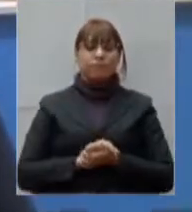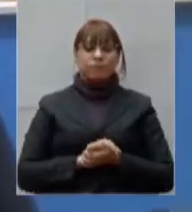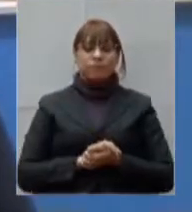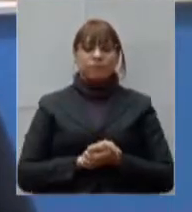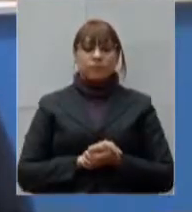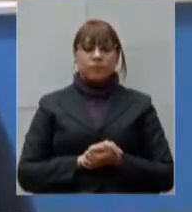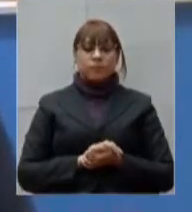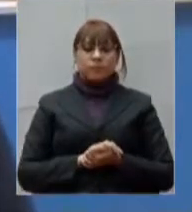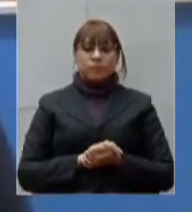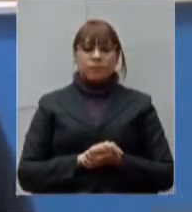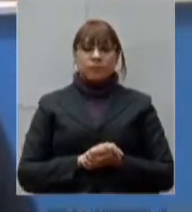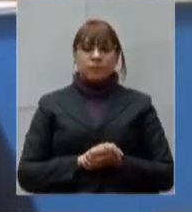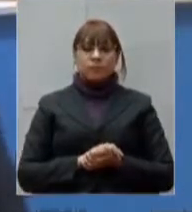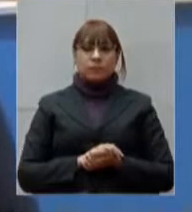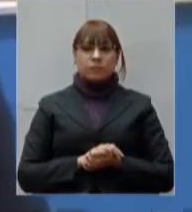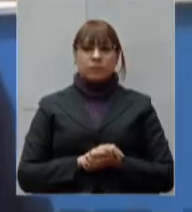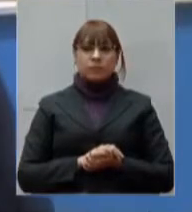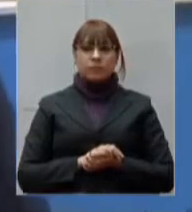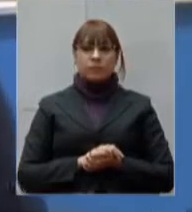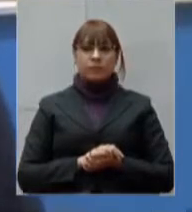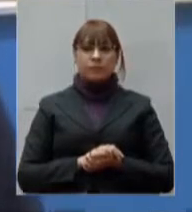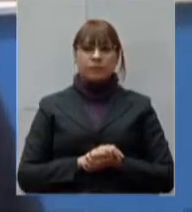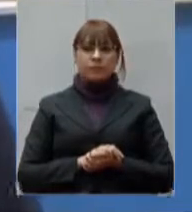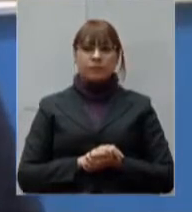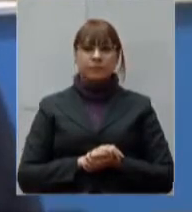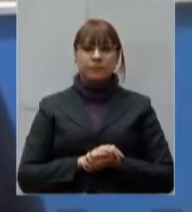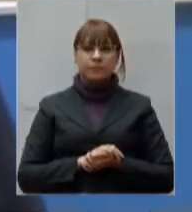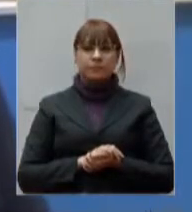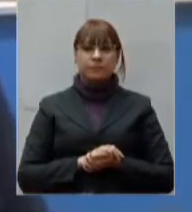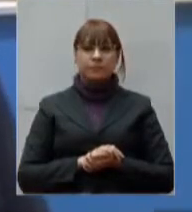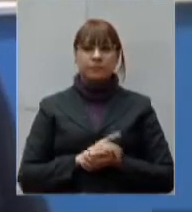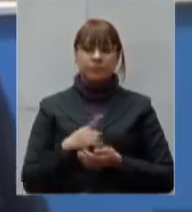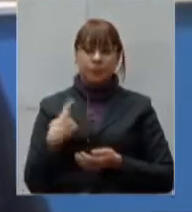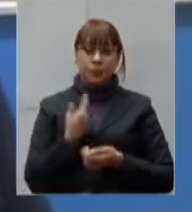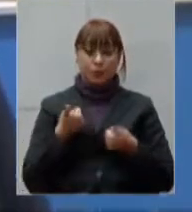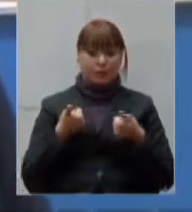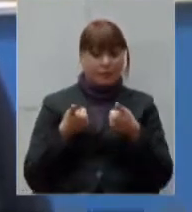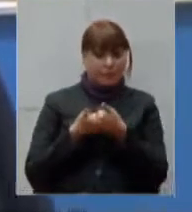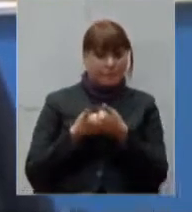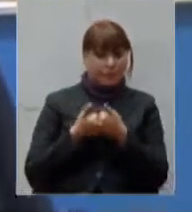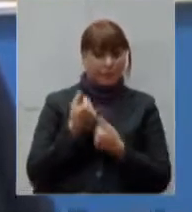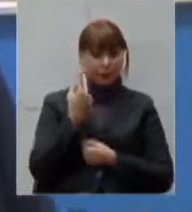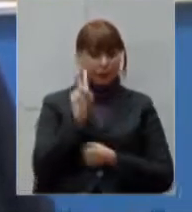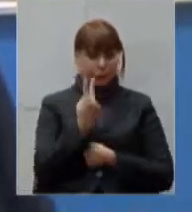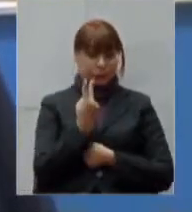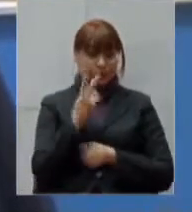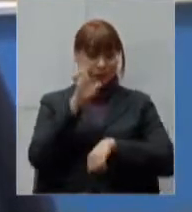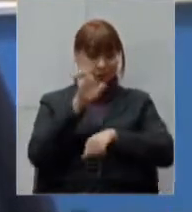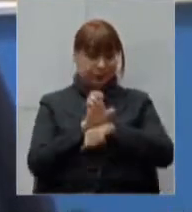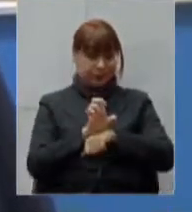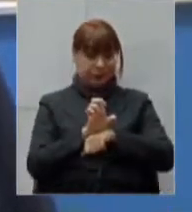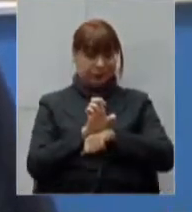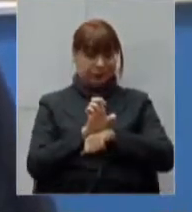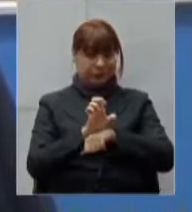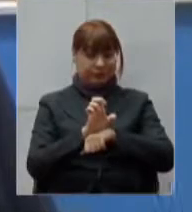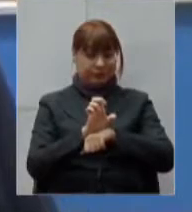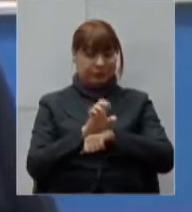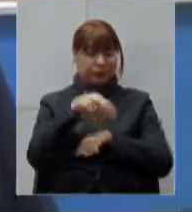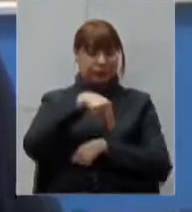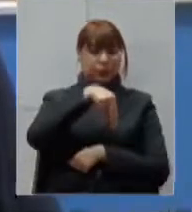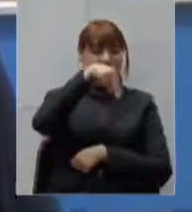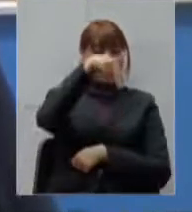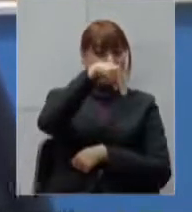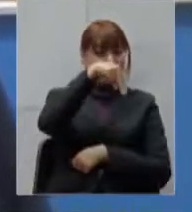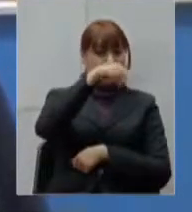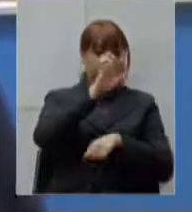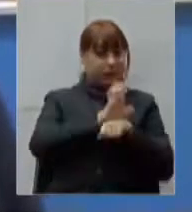temos uma proximidade com dois estados estamos aqui na fronteira do norte do estado do Rio de